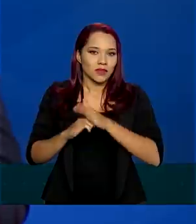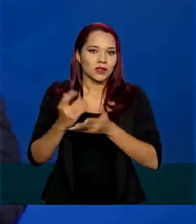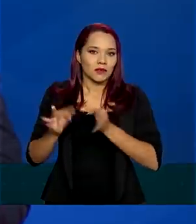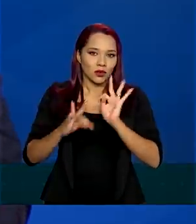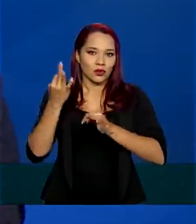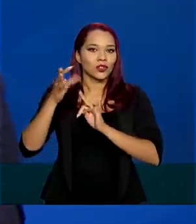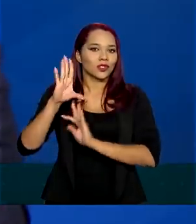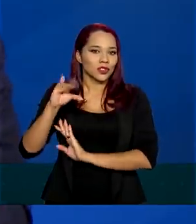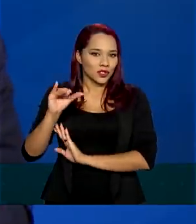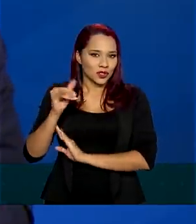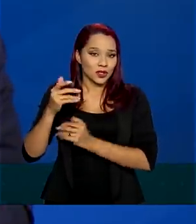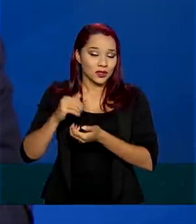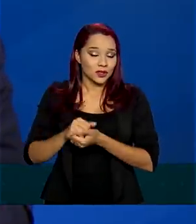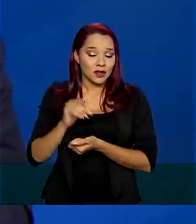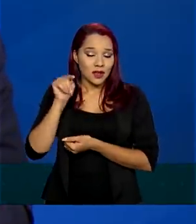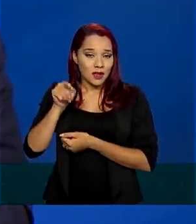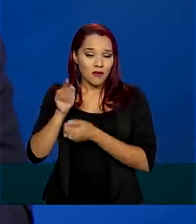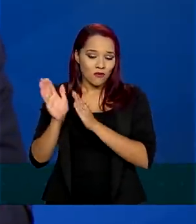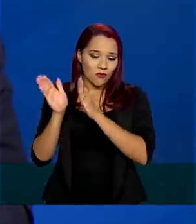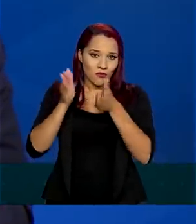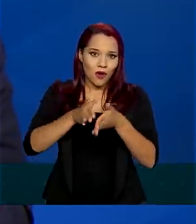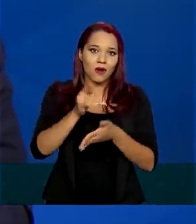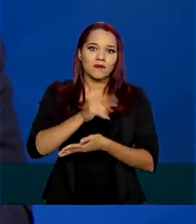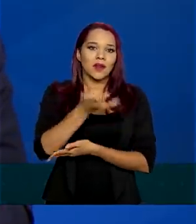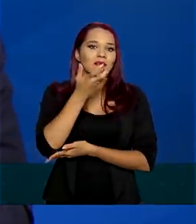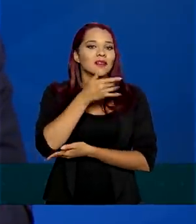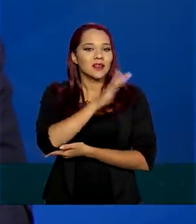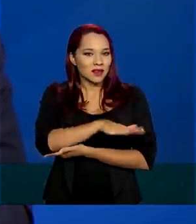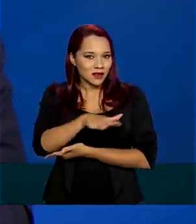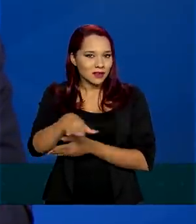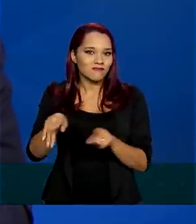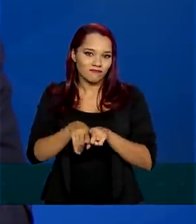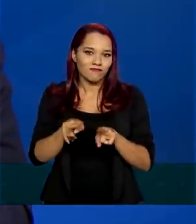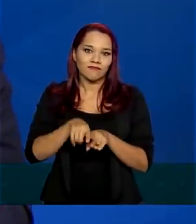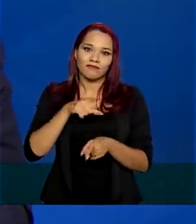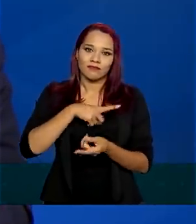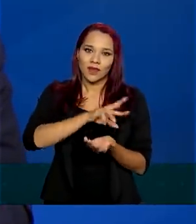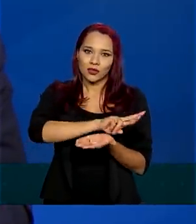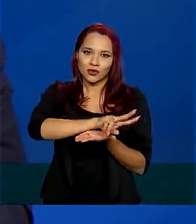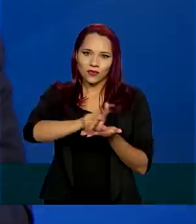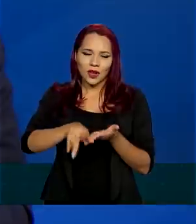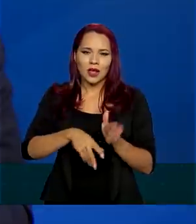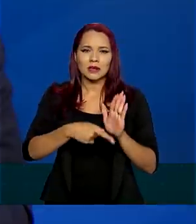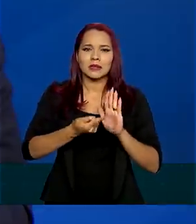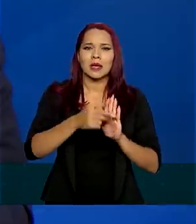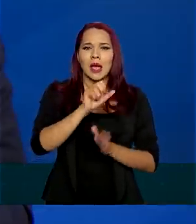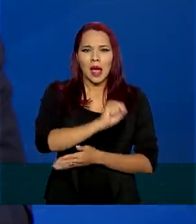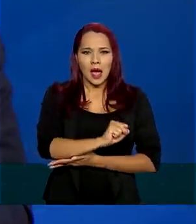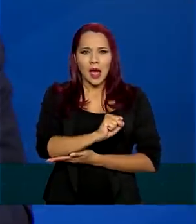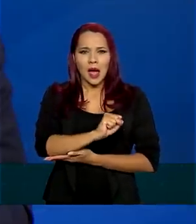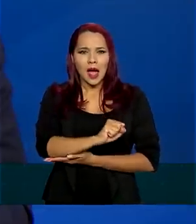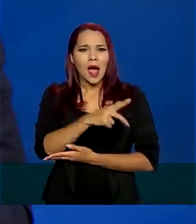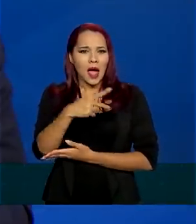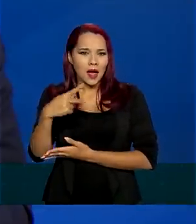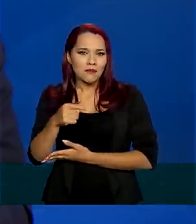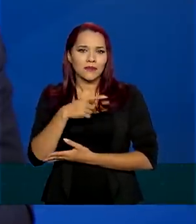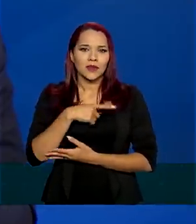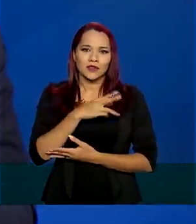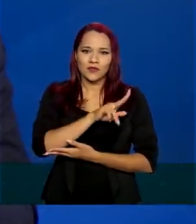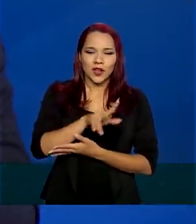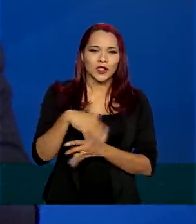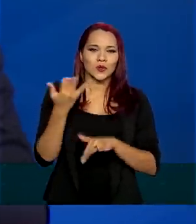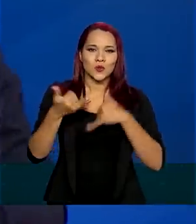e também é voltado para o público infantil, onde tem diversos aplicativos e jogos e